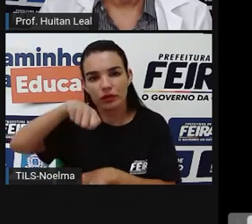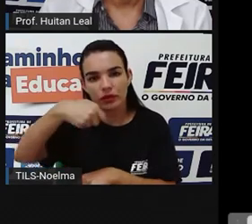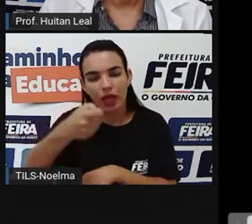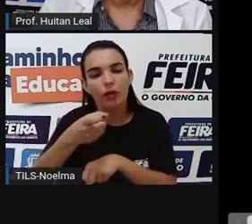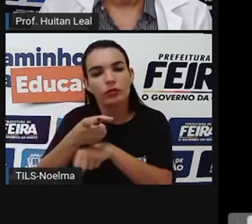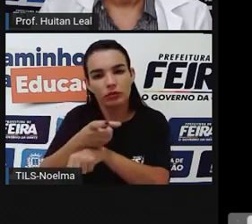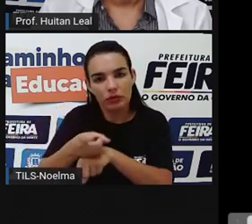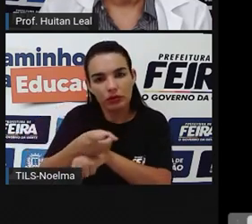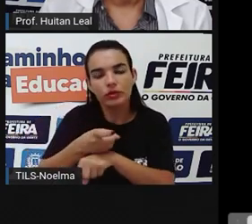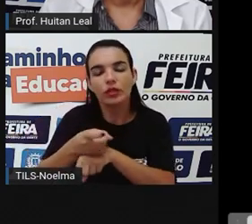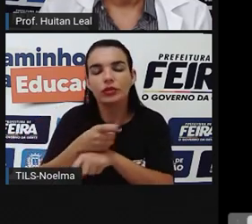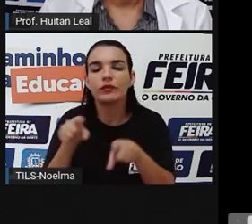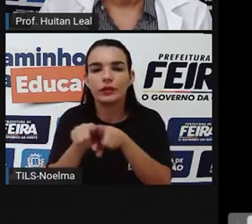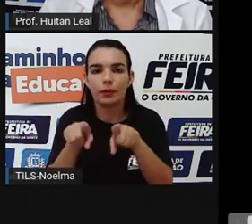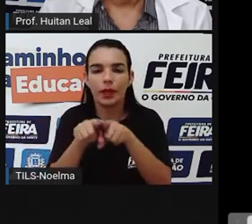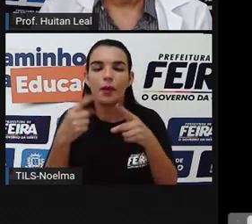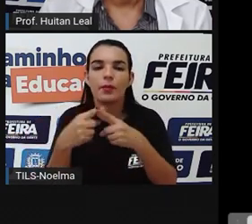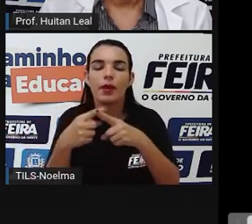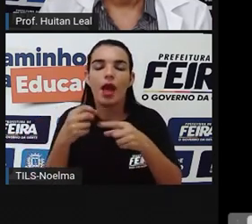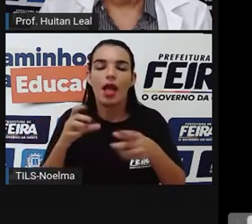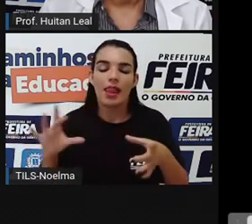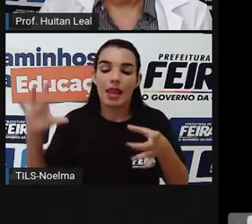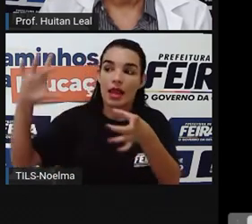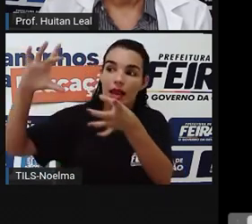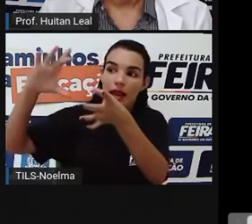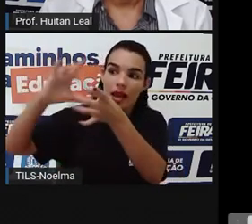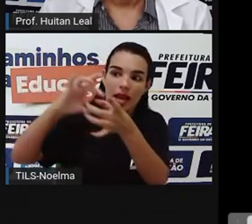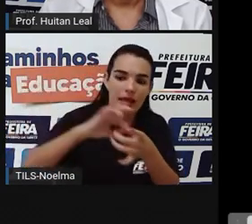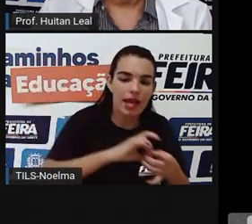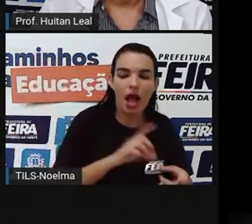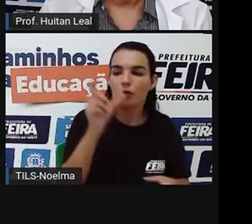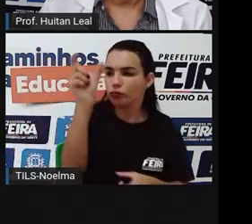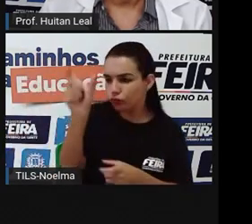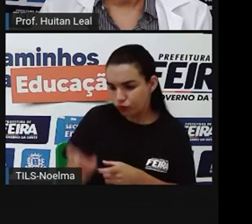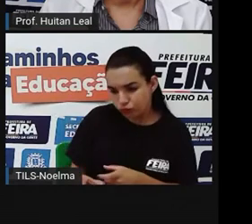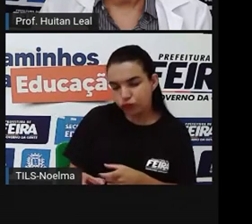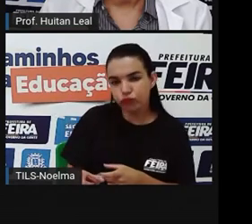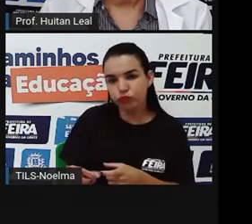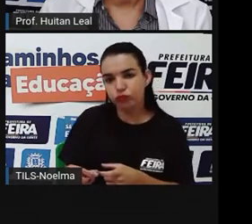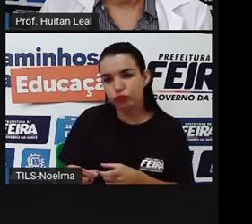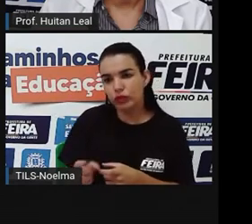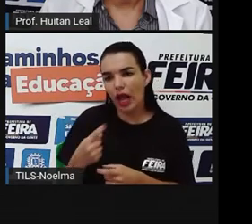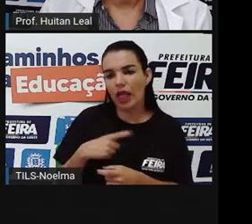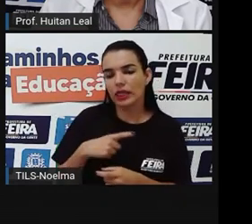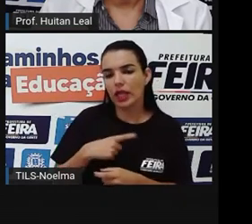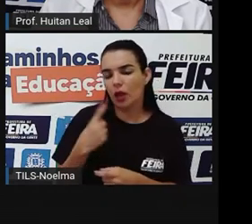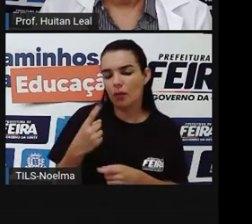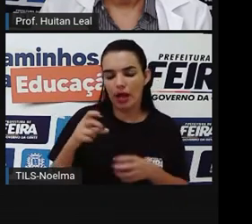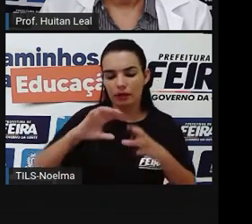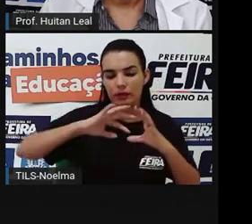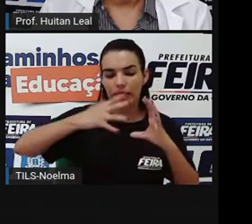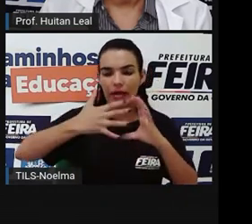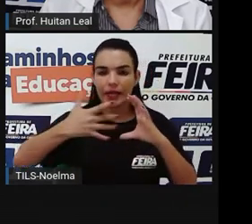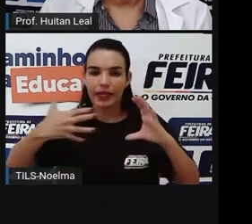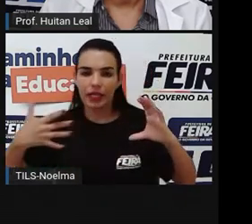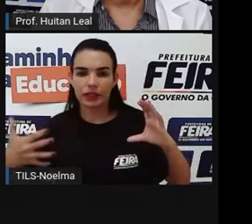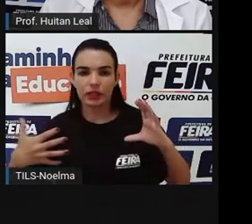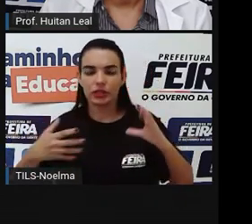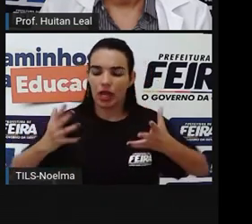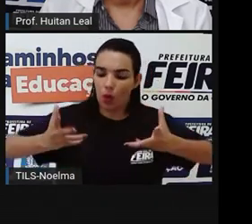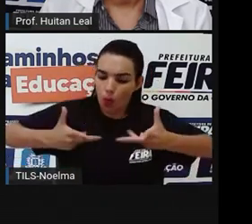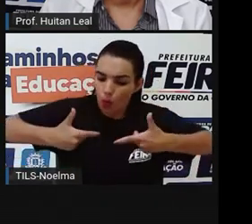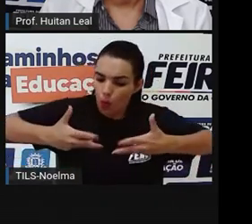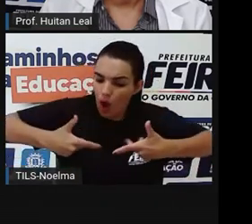vai fazer o quê? Ele vai ligar o sujeito a uma característica, qualidade,